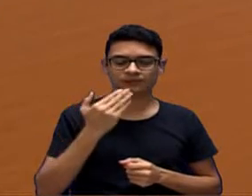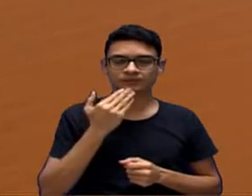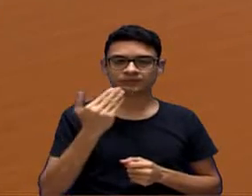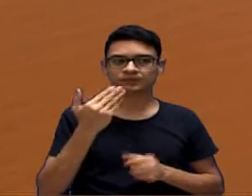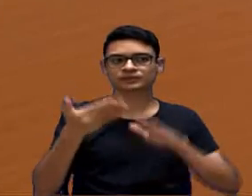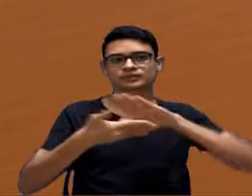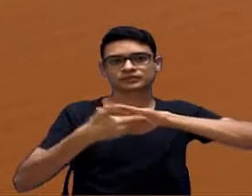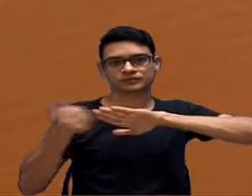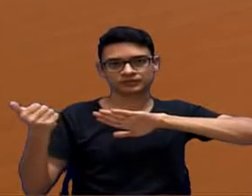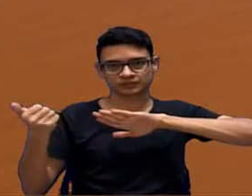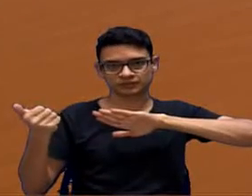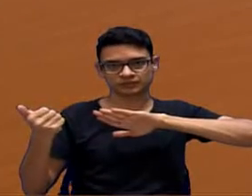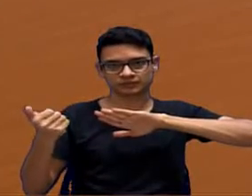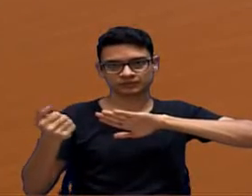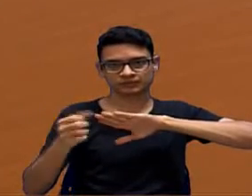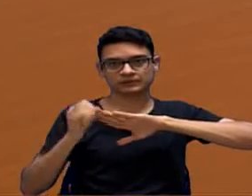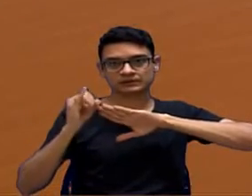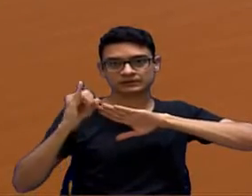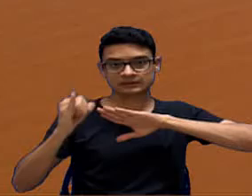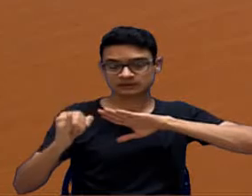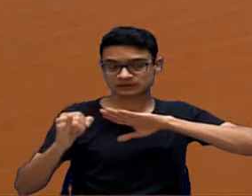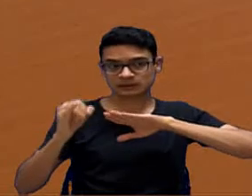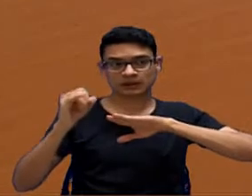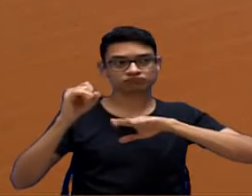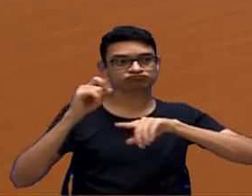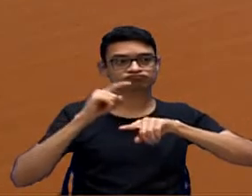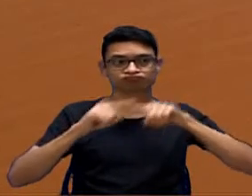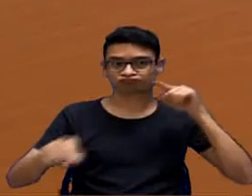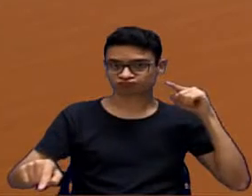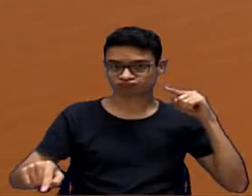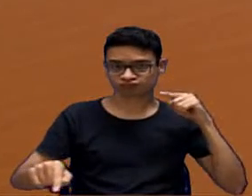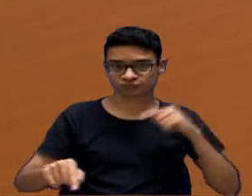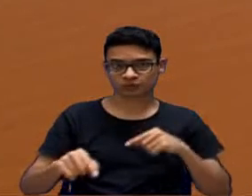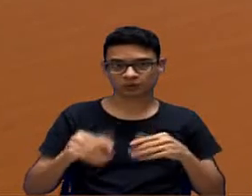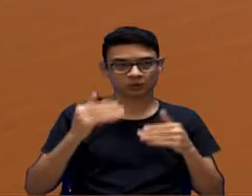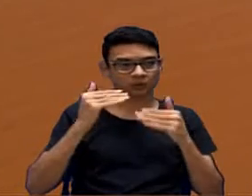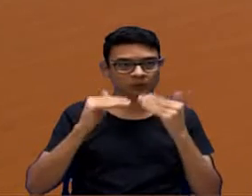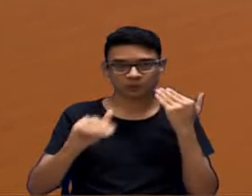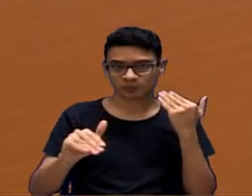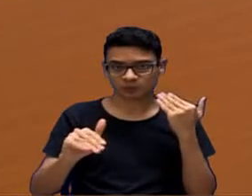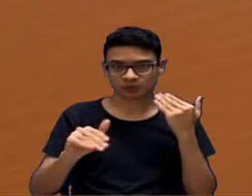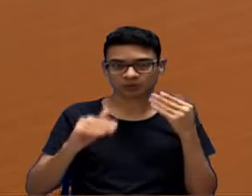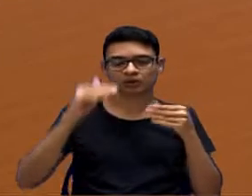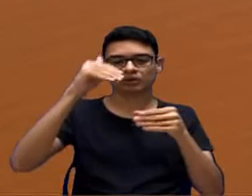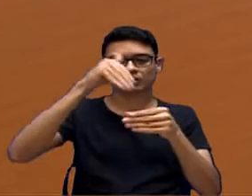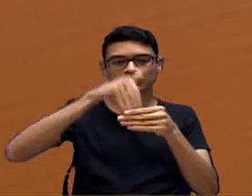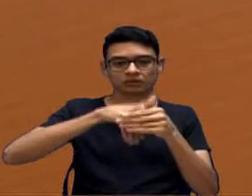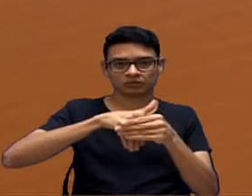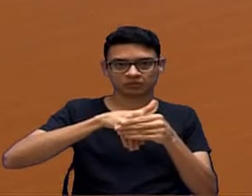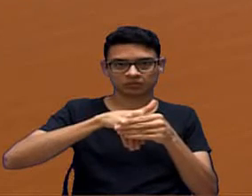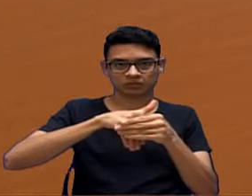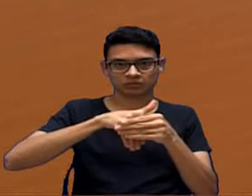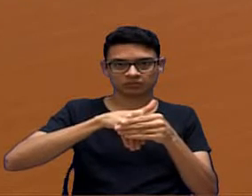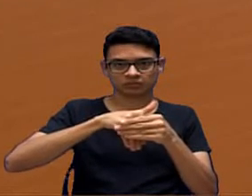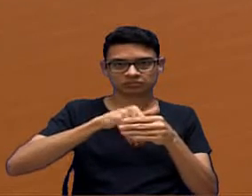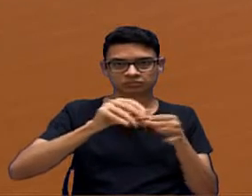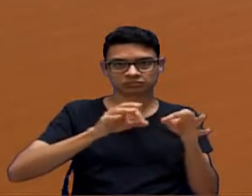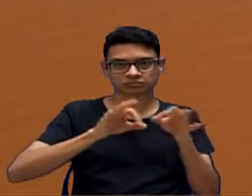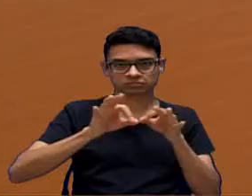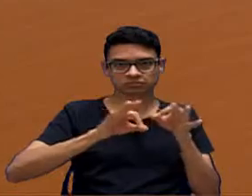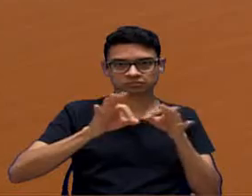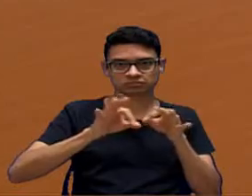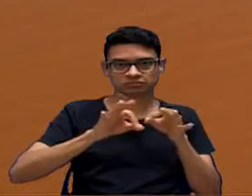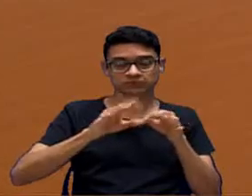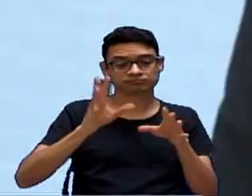retirada. Se for derrubado o pedido da retirada, eu coloco o pedido em votação. Então, tem que ter o número regimental, não presidente?